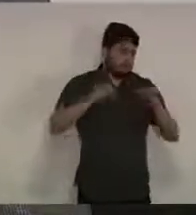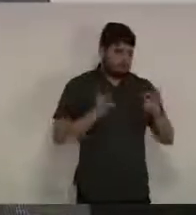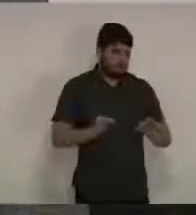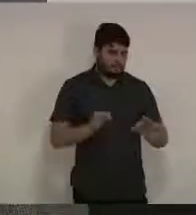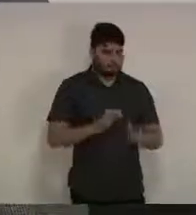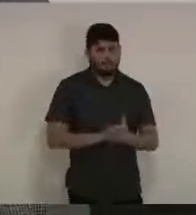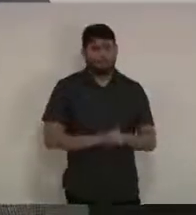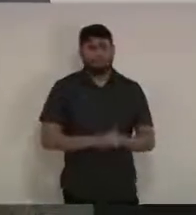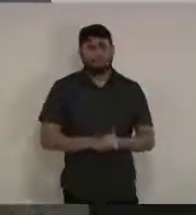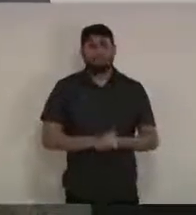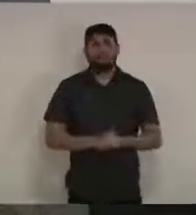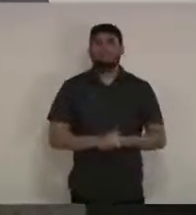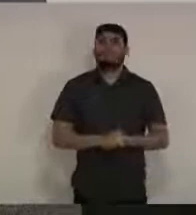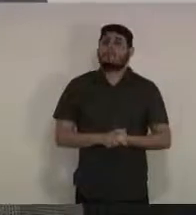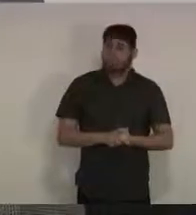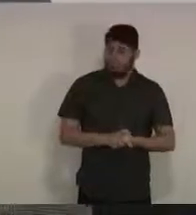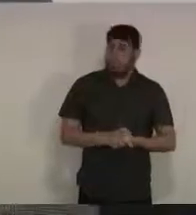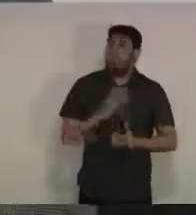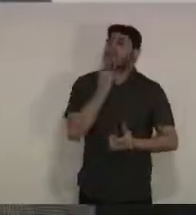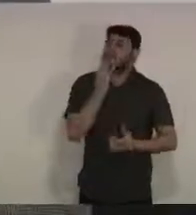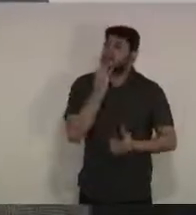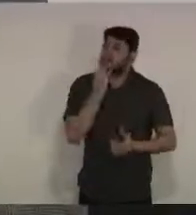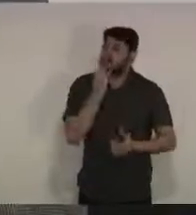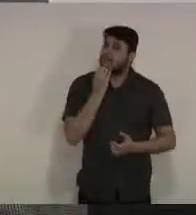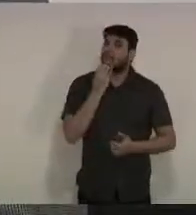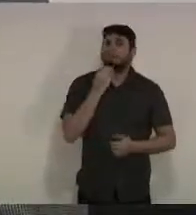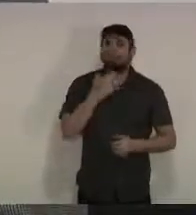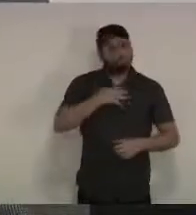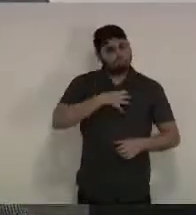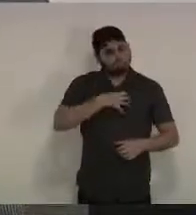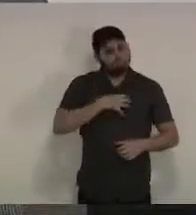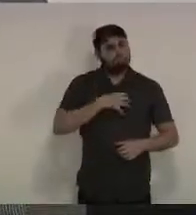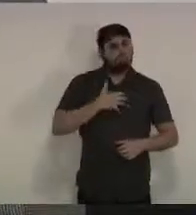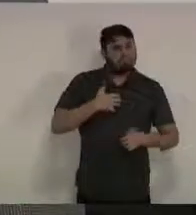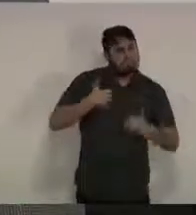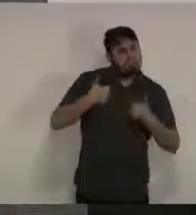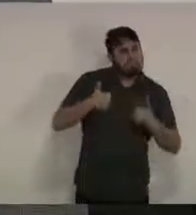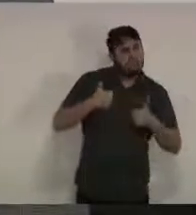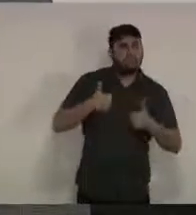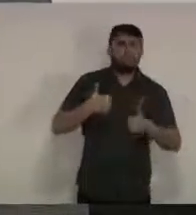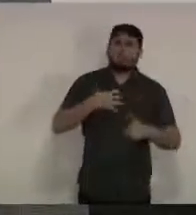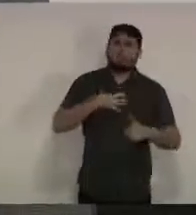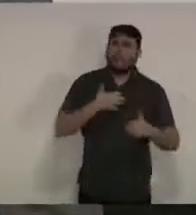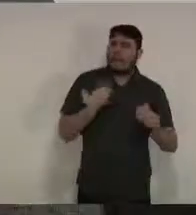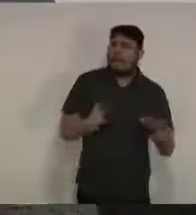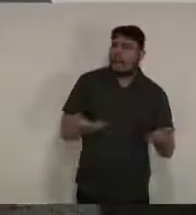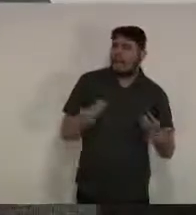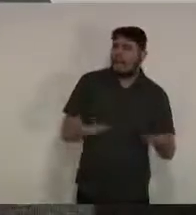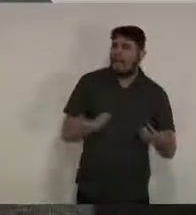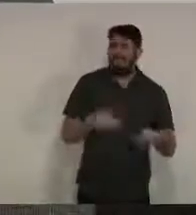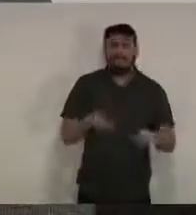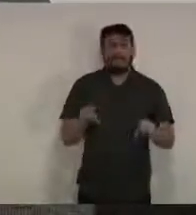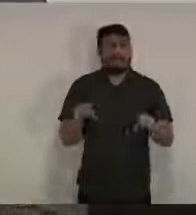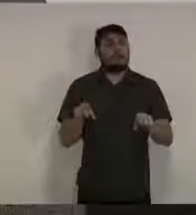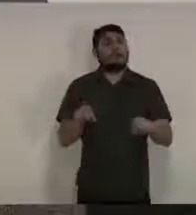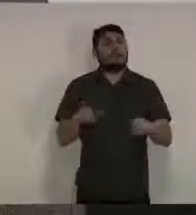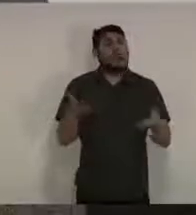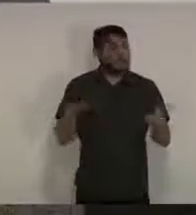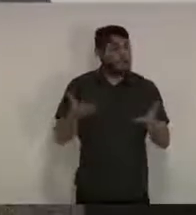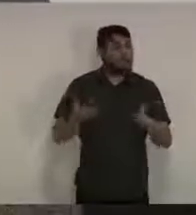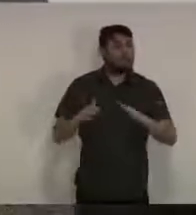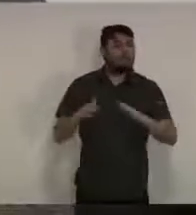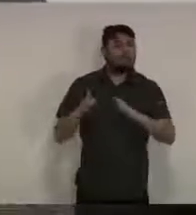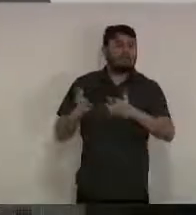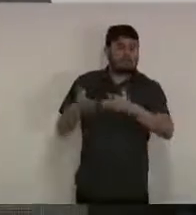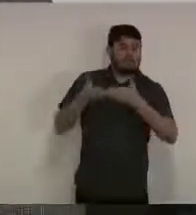está bem está evoluindo bem com sintomas leves da doença cumprindo toda a recomendação do